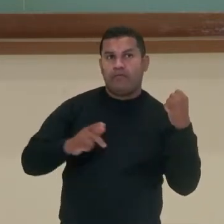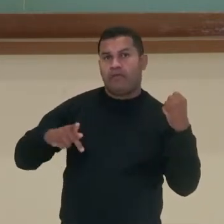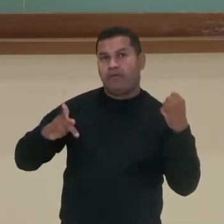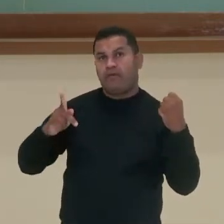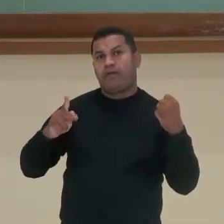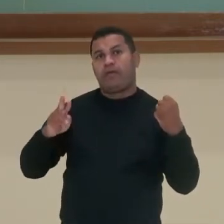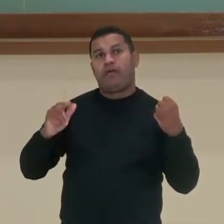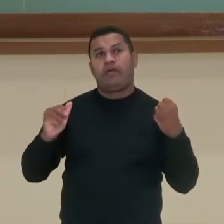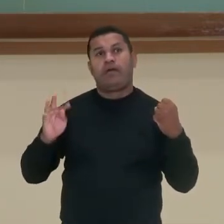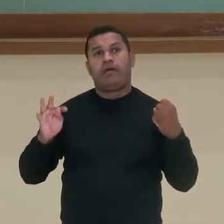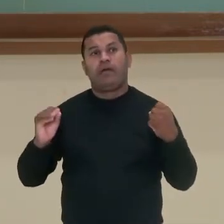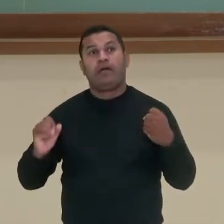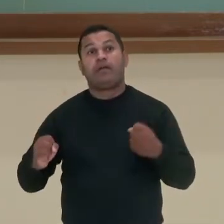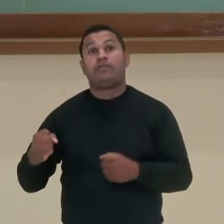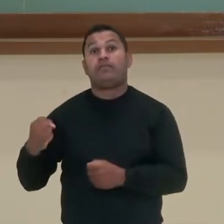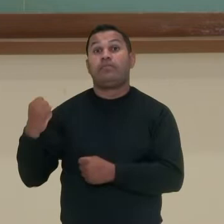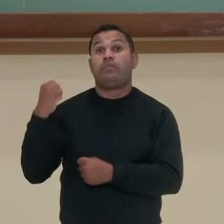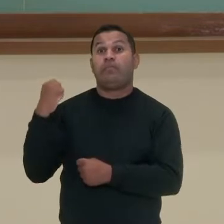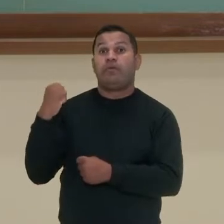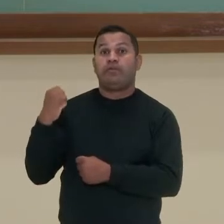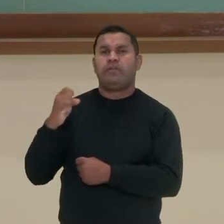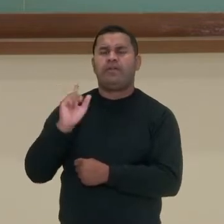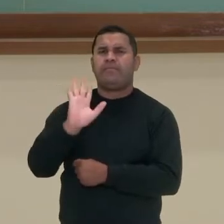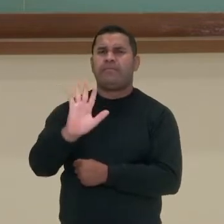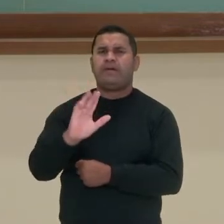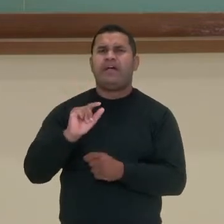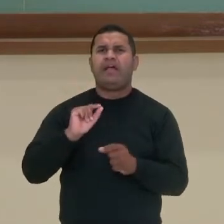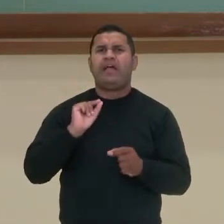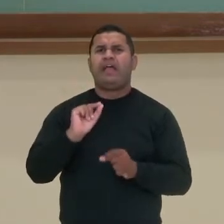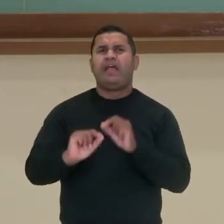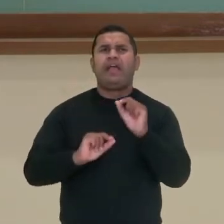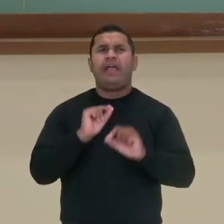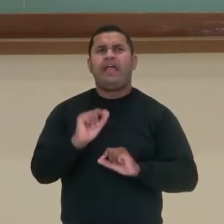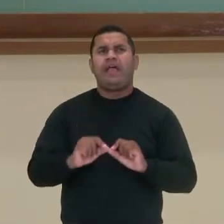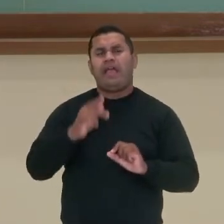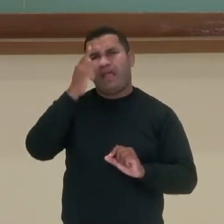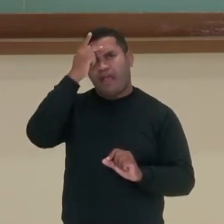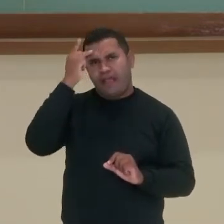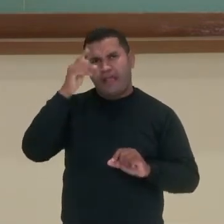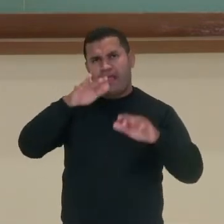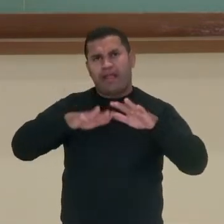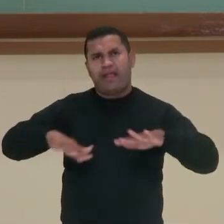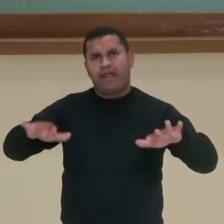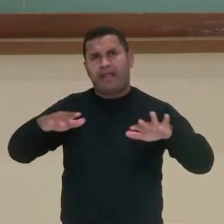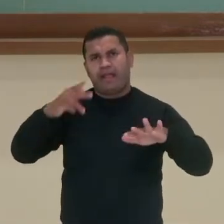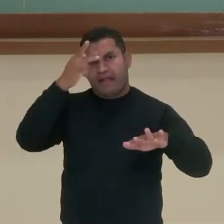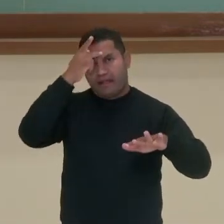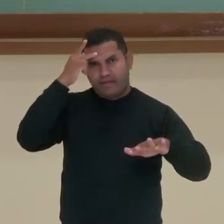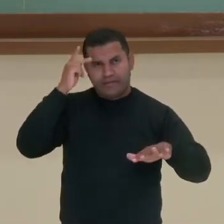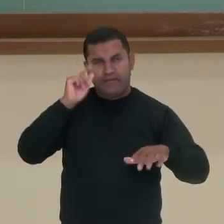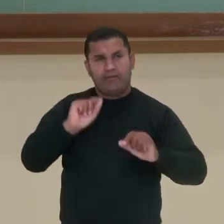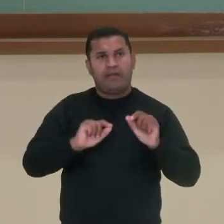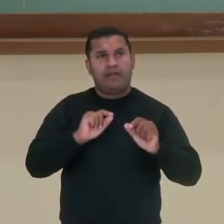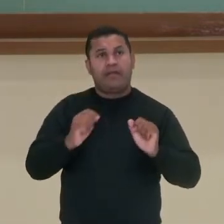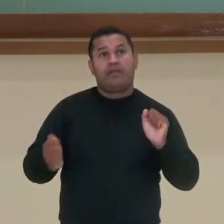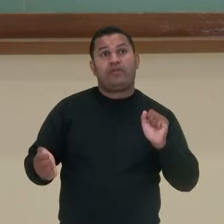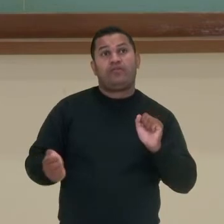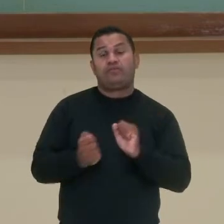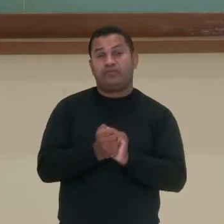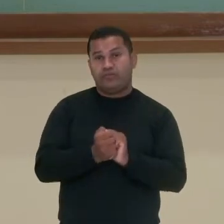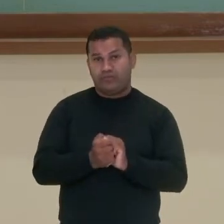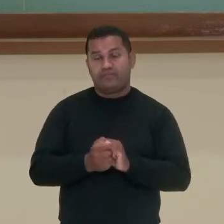nas mãos do povo. A questão é, quem é esse povo? Olha lá. A política de Atenas era dividida em três grandes